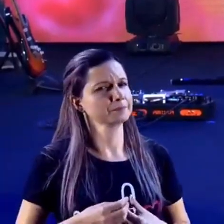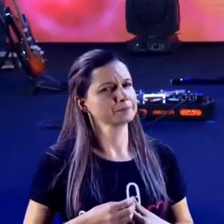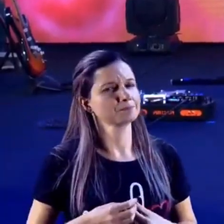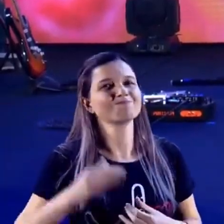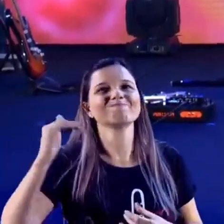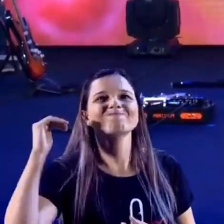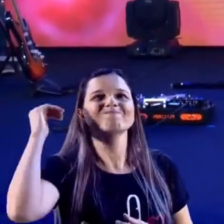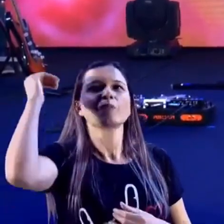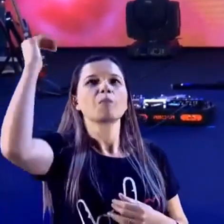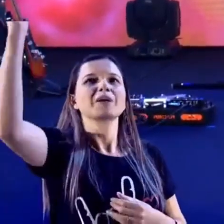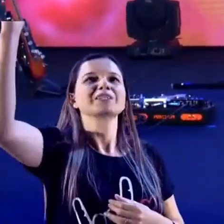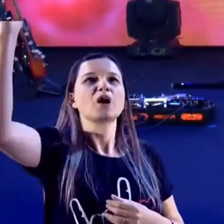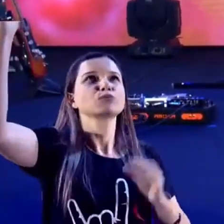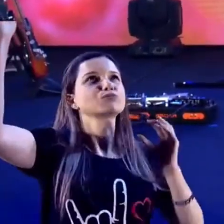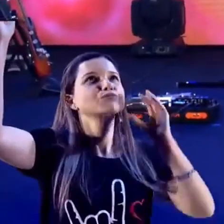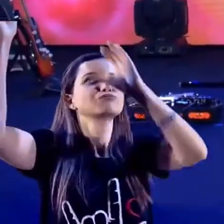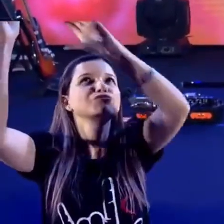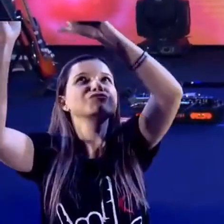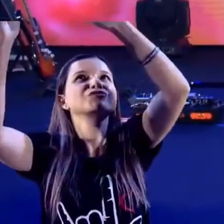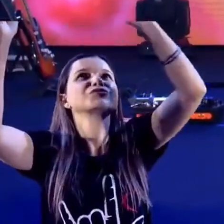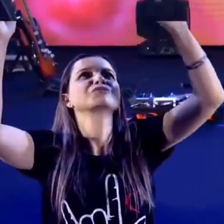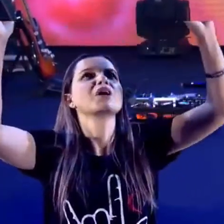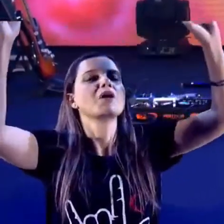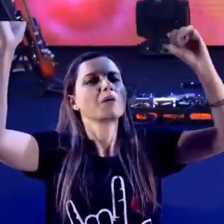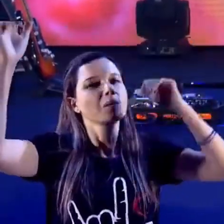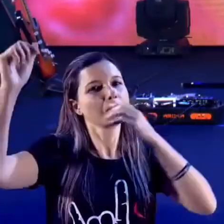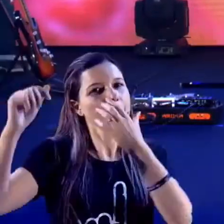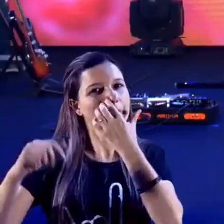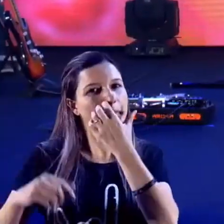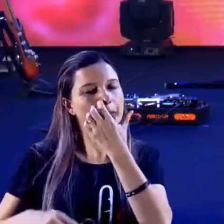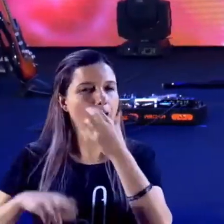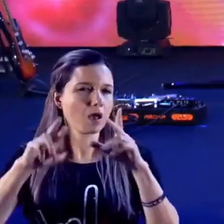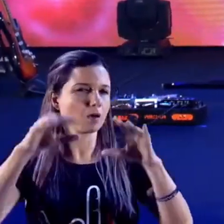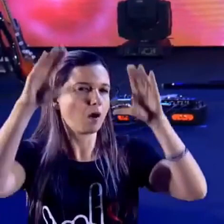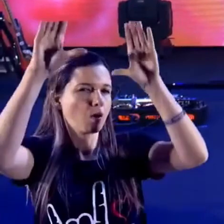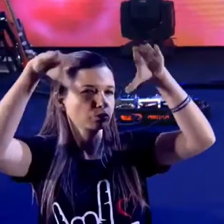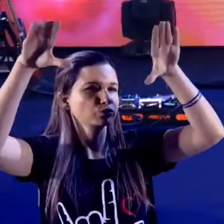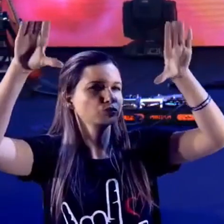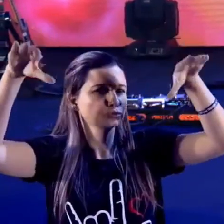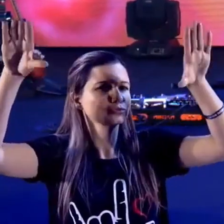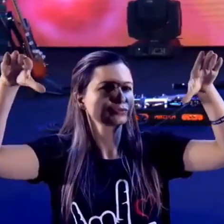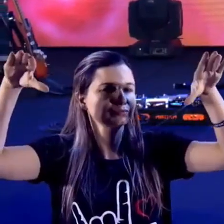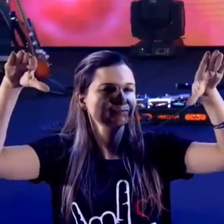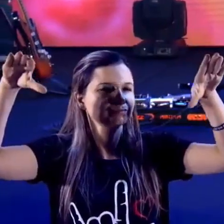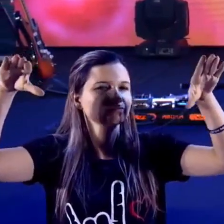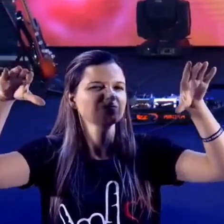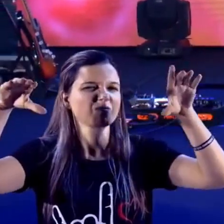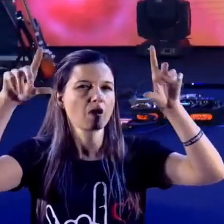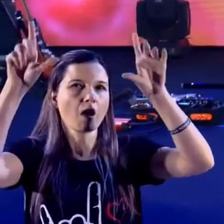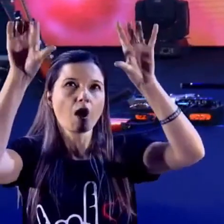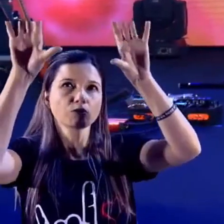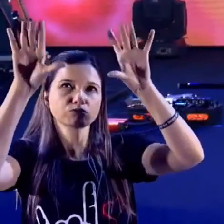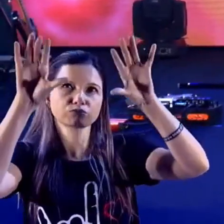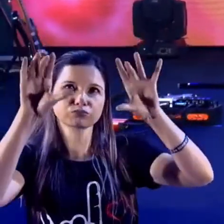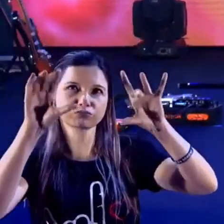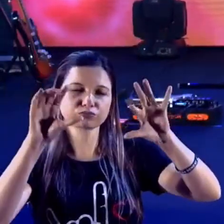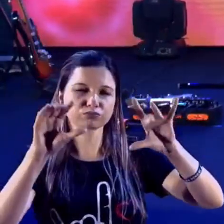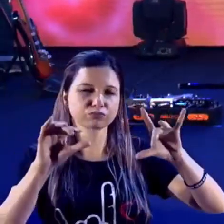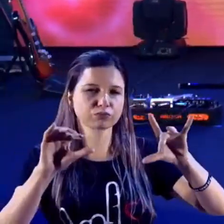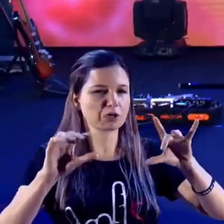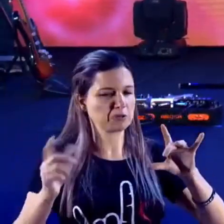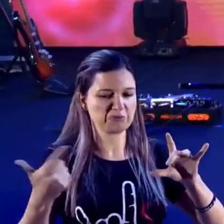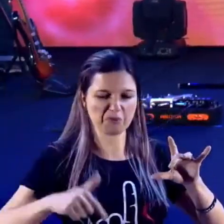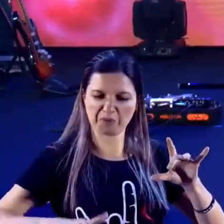São mais altos do que o céu. Versículo 10. Assim como a chuva e a neve. Descem dos céus e não